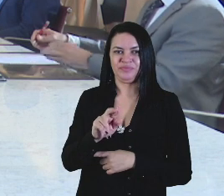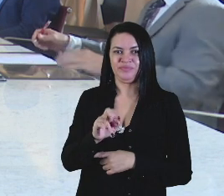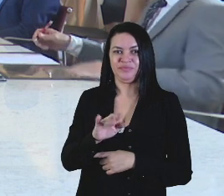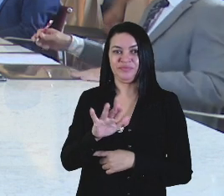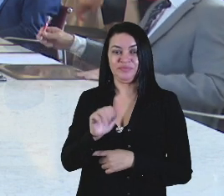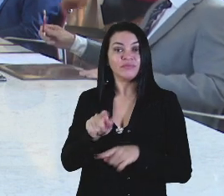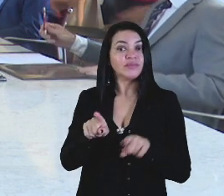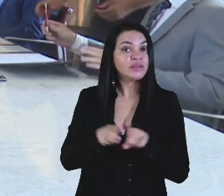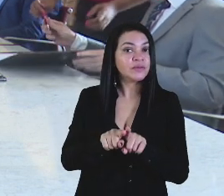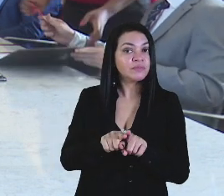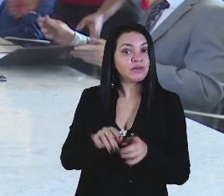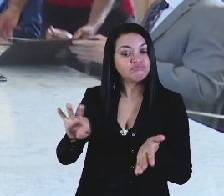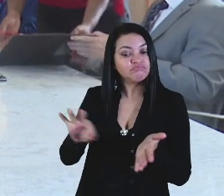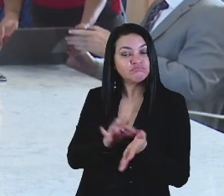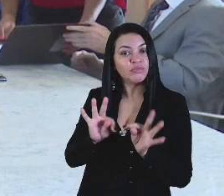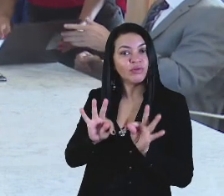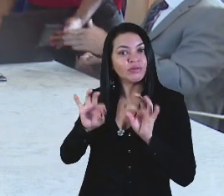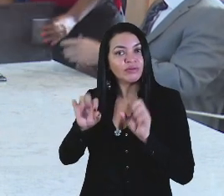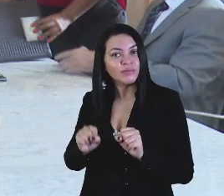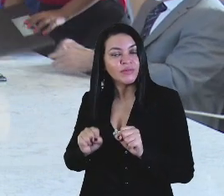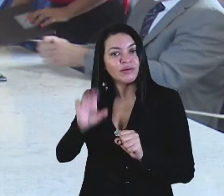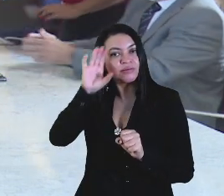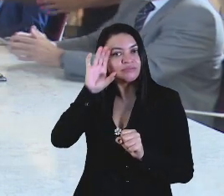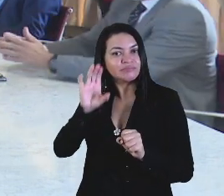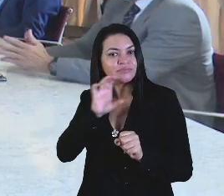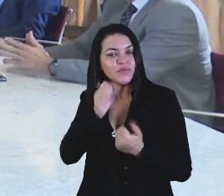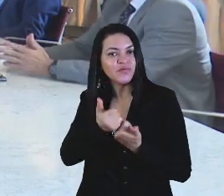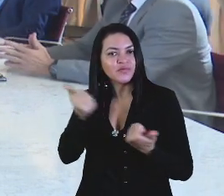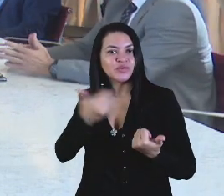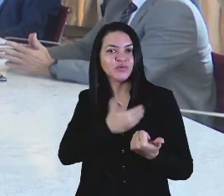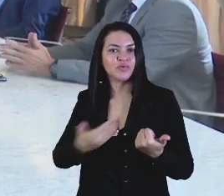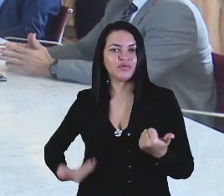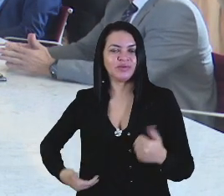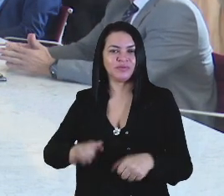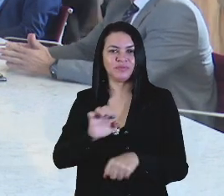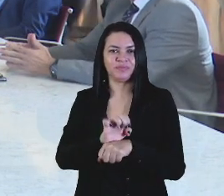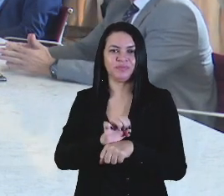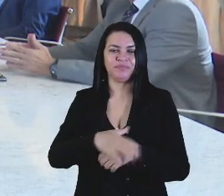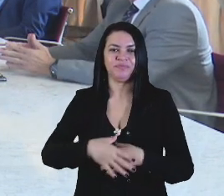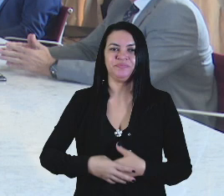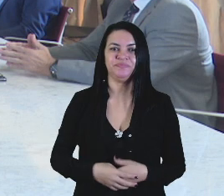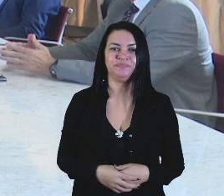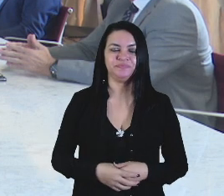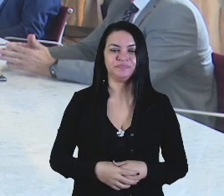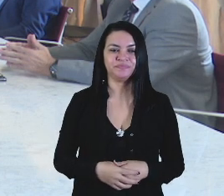E assinam como testemunhas o senhor Carlos Brandão, vice-governador do Estado.